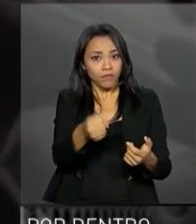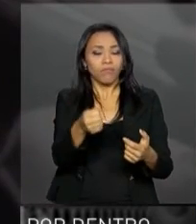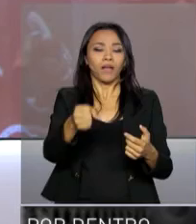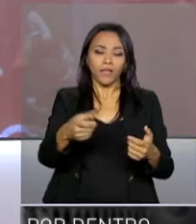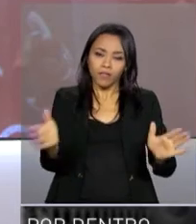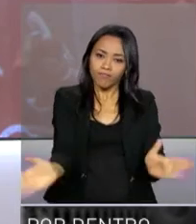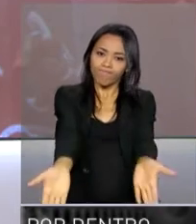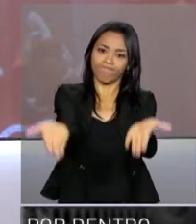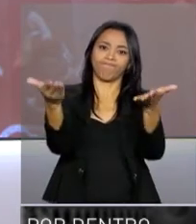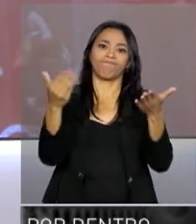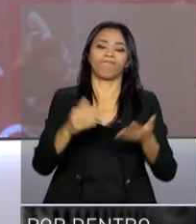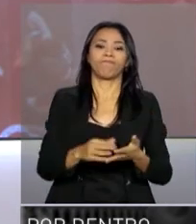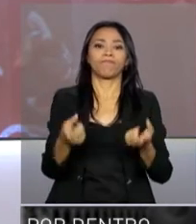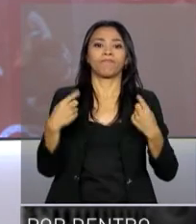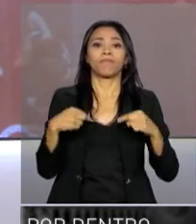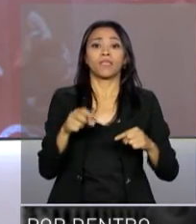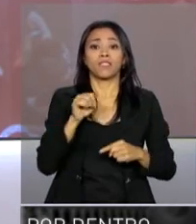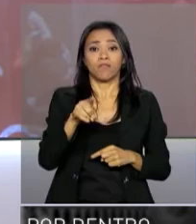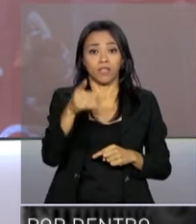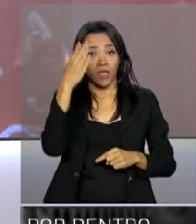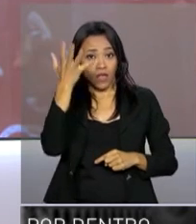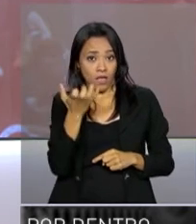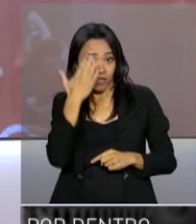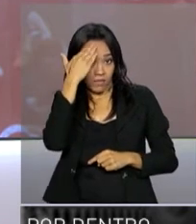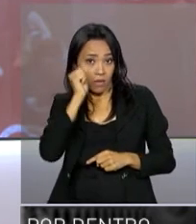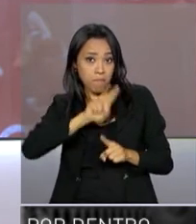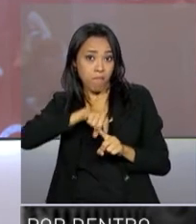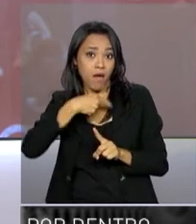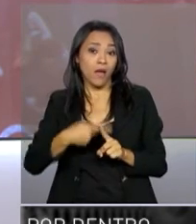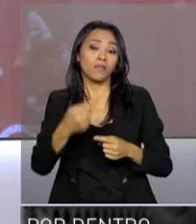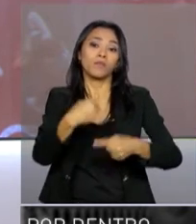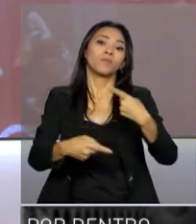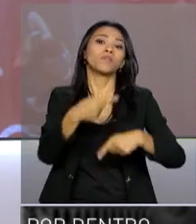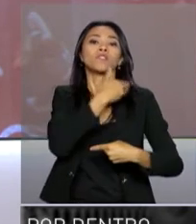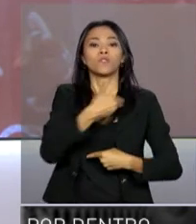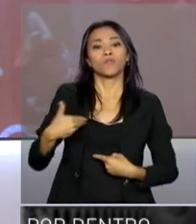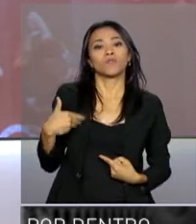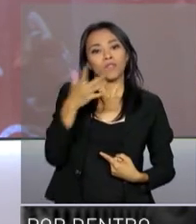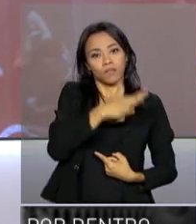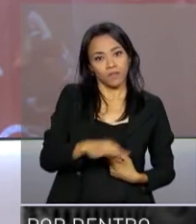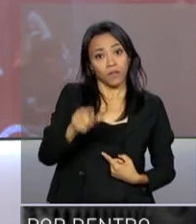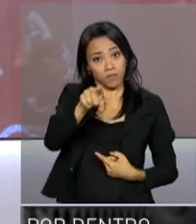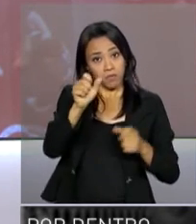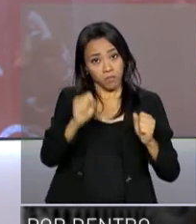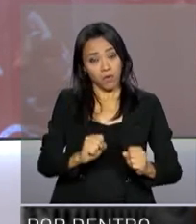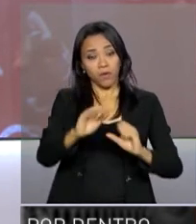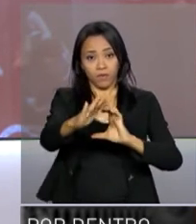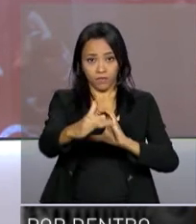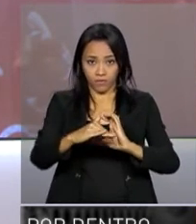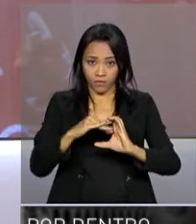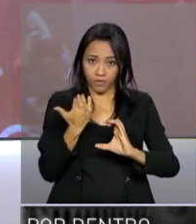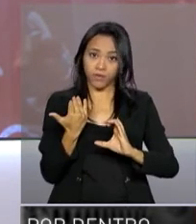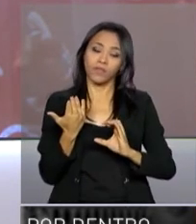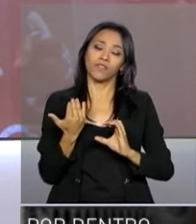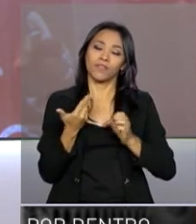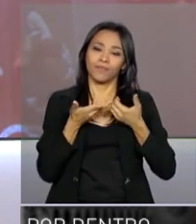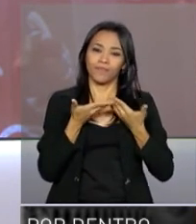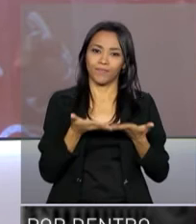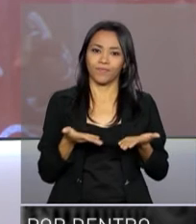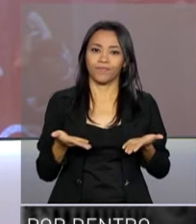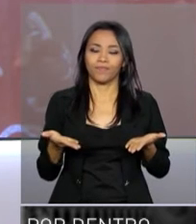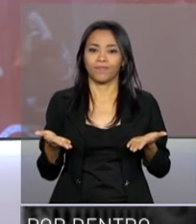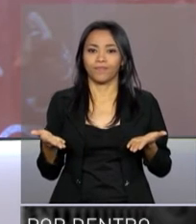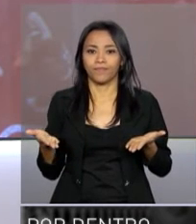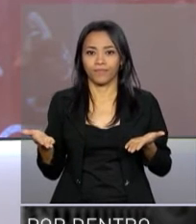produtivo. Se você quer saber mais sobre as políticas públicas do governo federal, escreva para Por Dentro do Governo, tudo